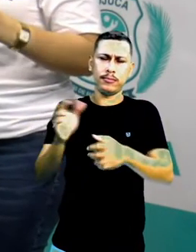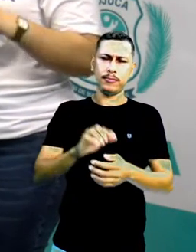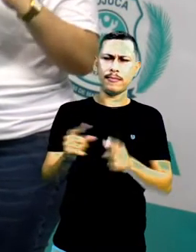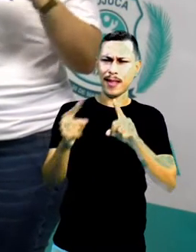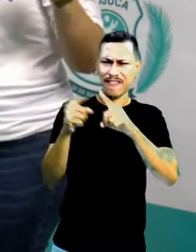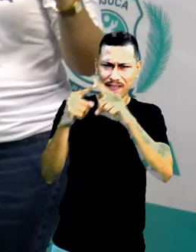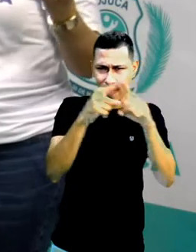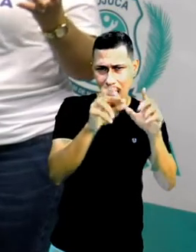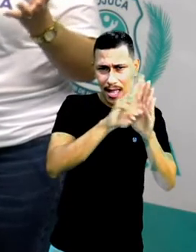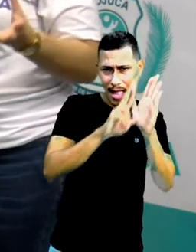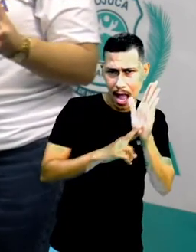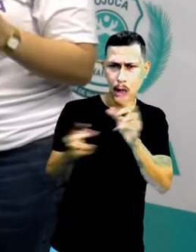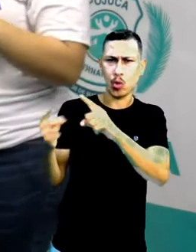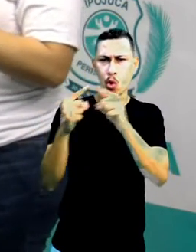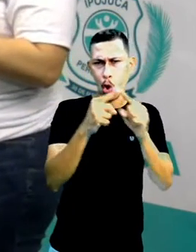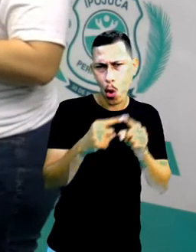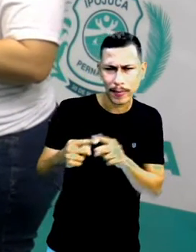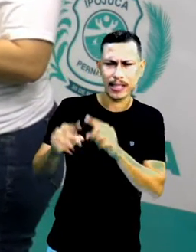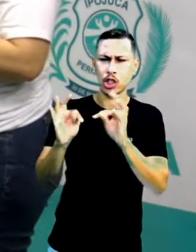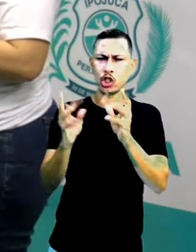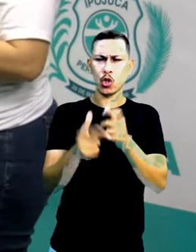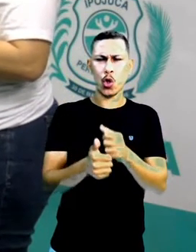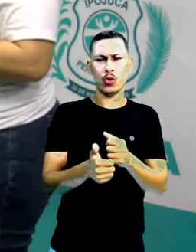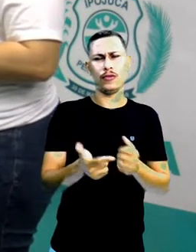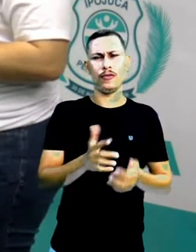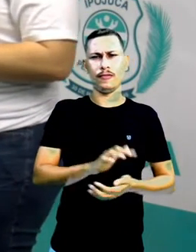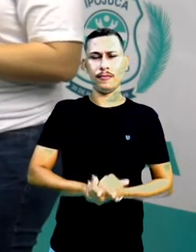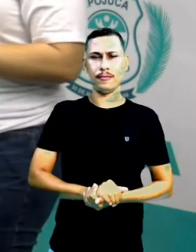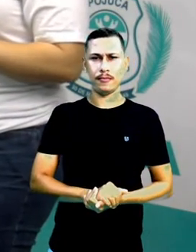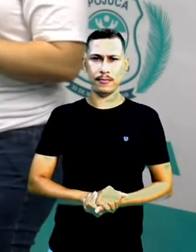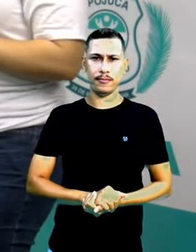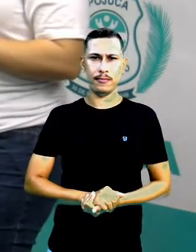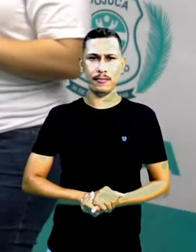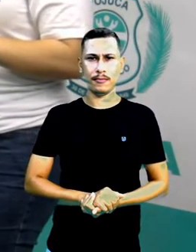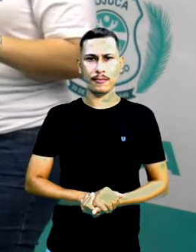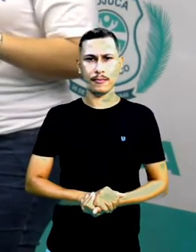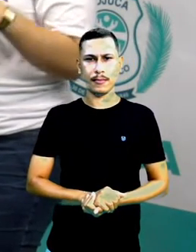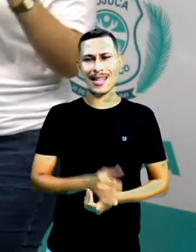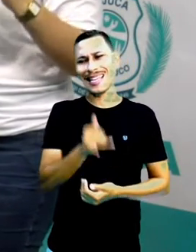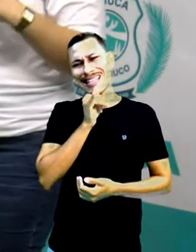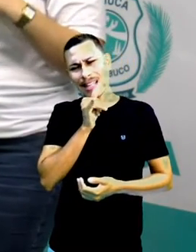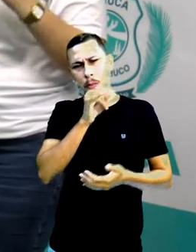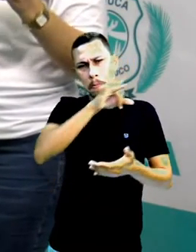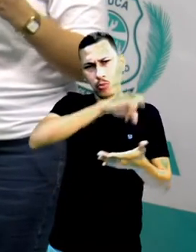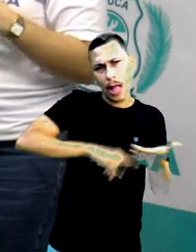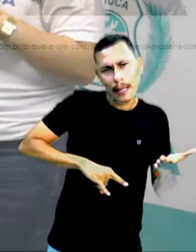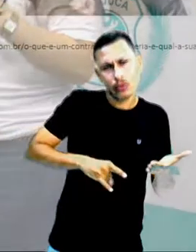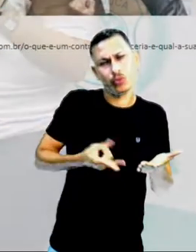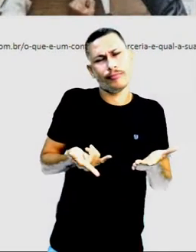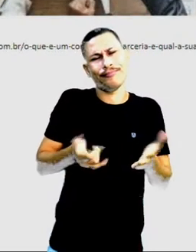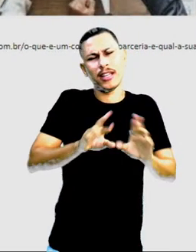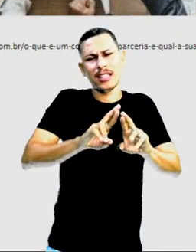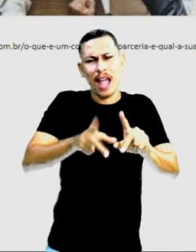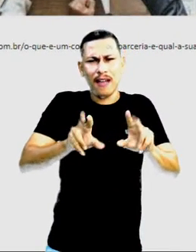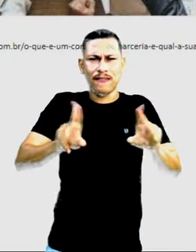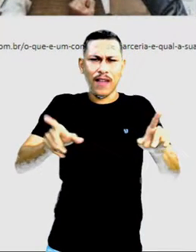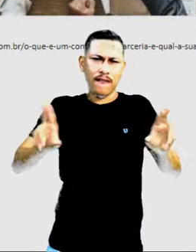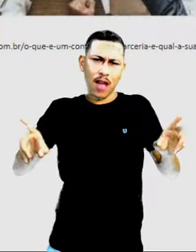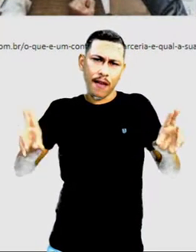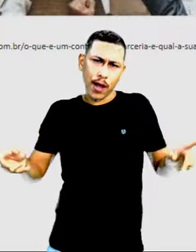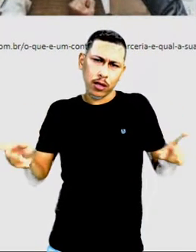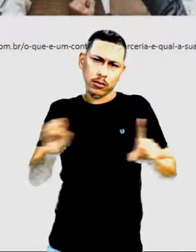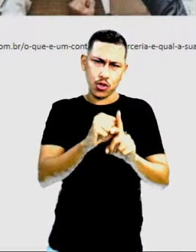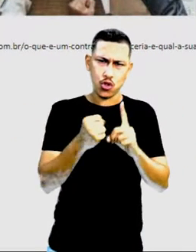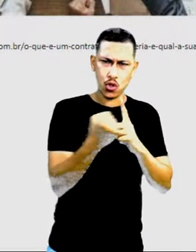normas. Vai ser determinado, normas, através desse contrato. Então, existem contratos em todos os aspectos sociais.